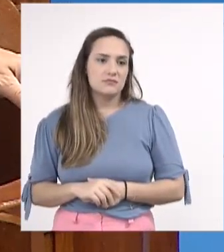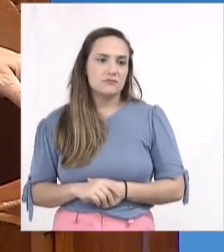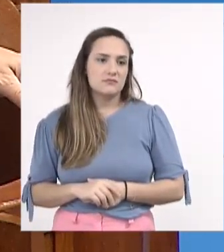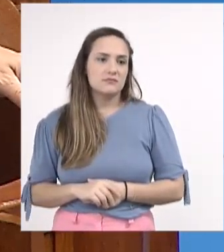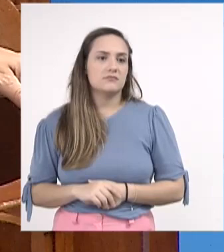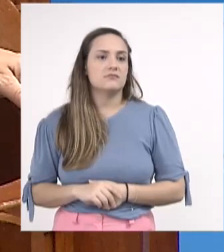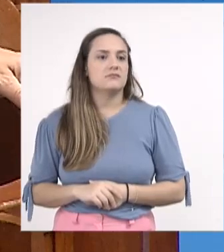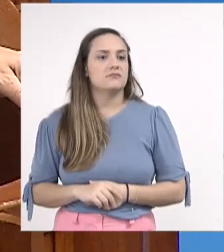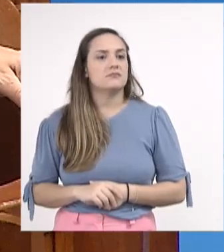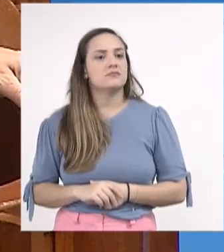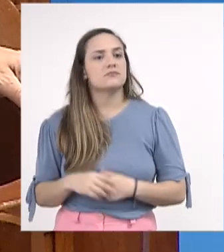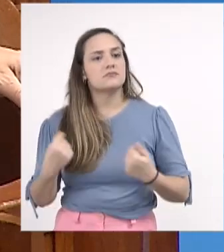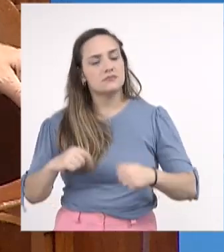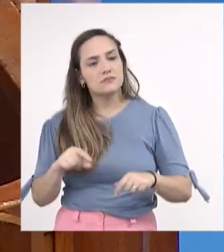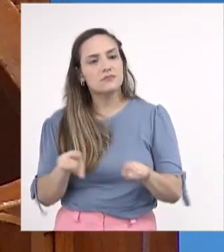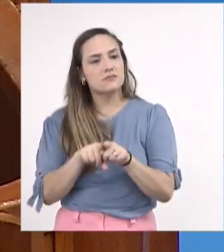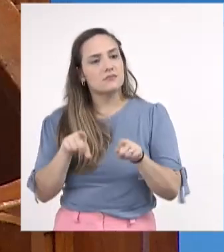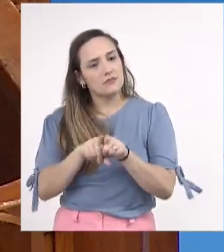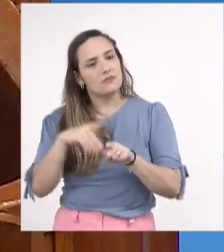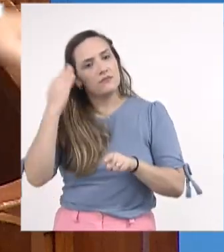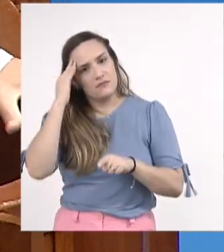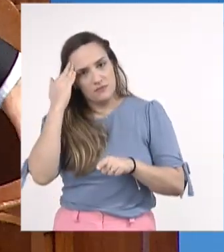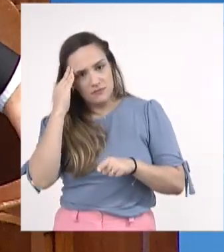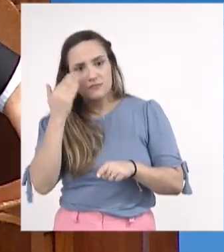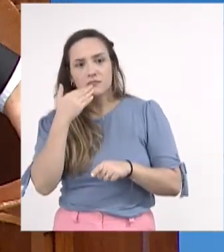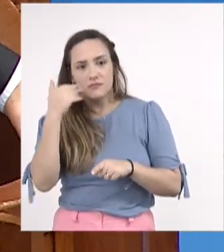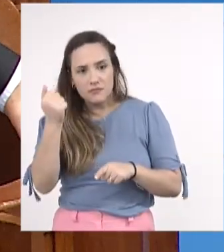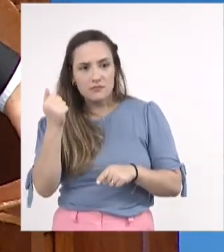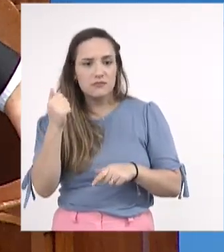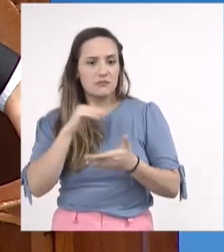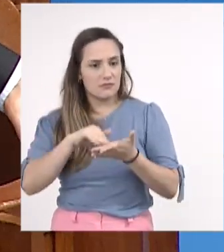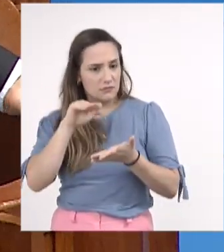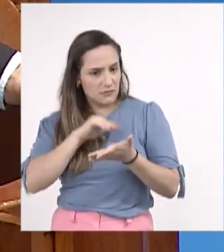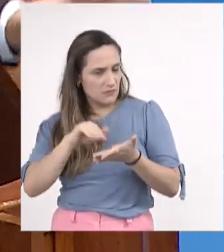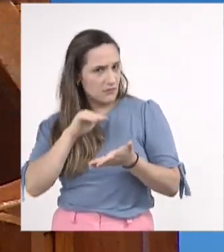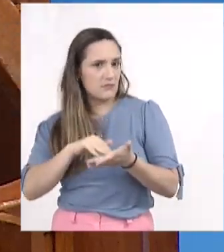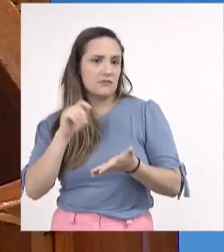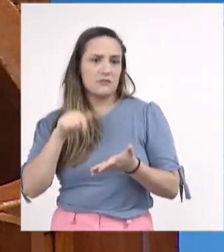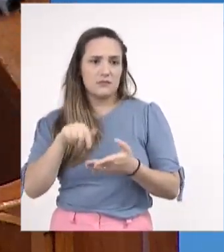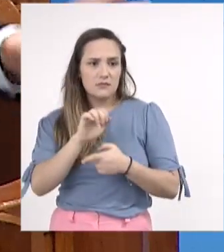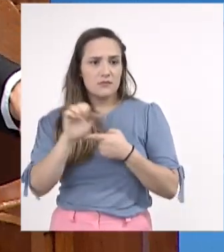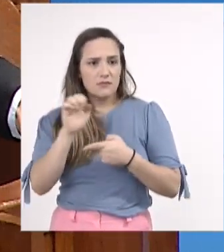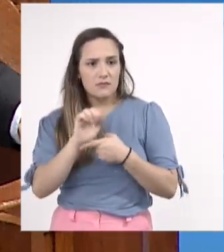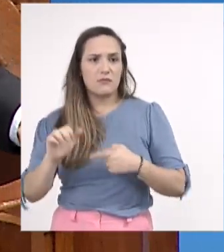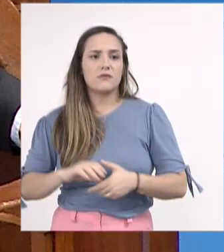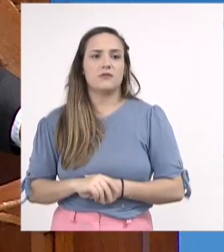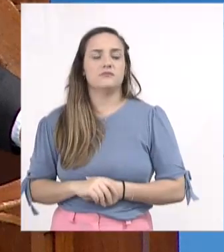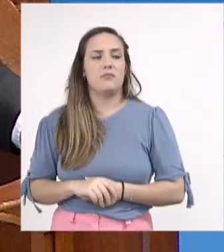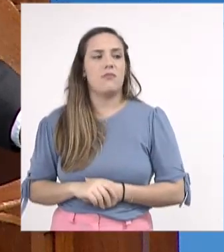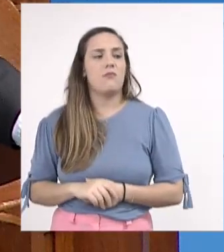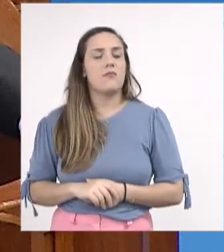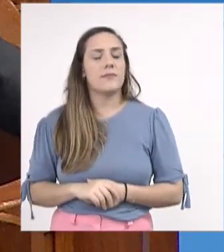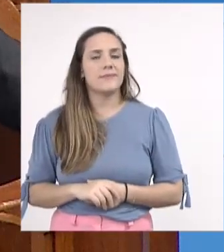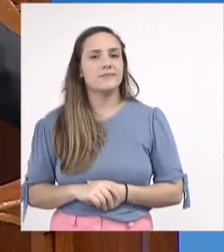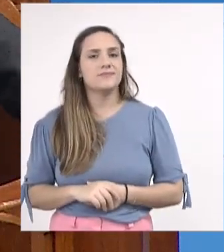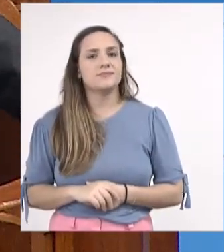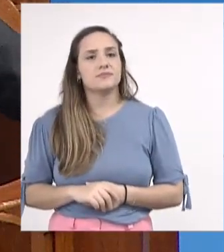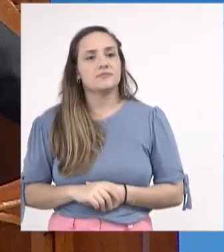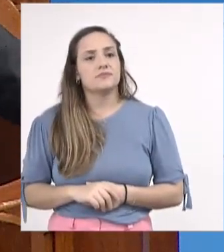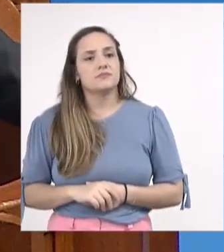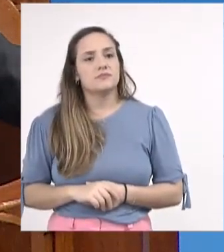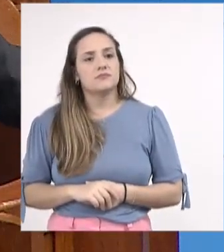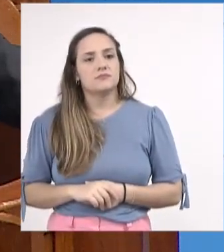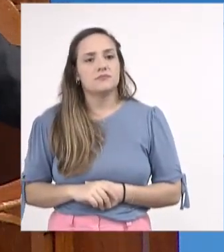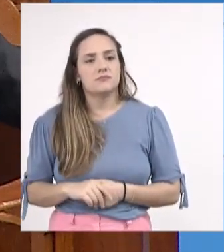em entendimento com a Secretaria de Educação do Estado, para que, pelo menos em algumas regiões mais